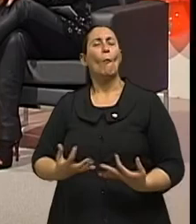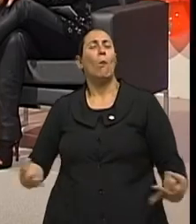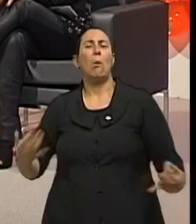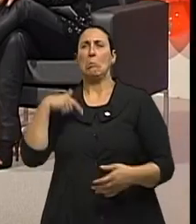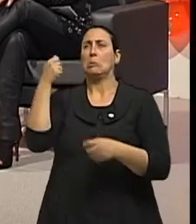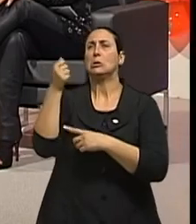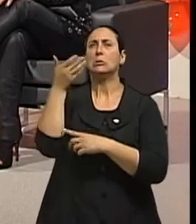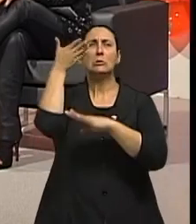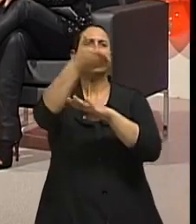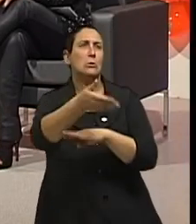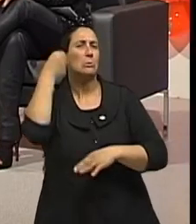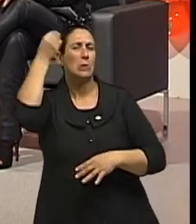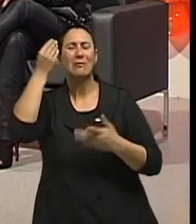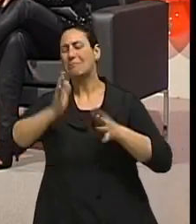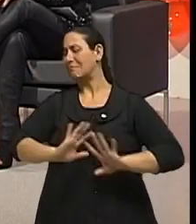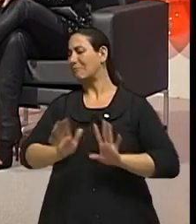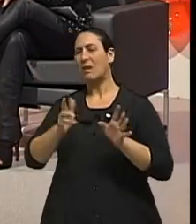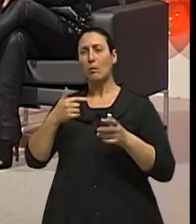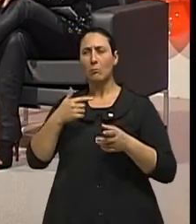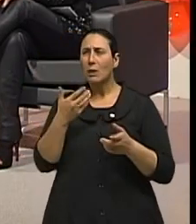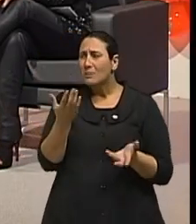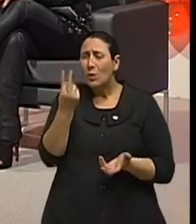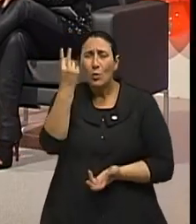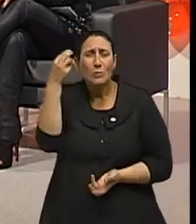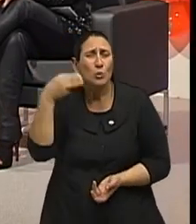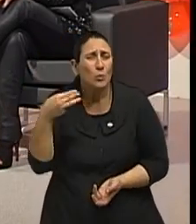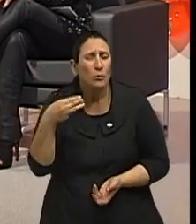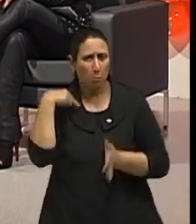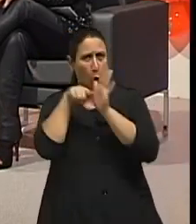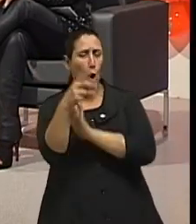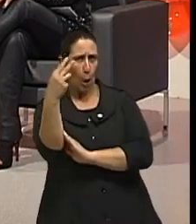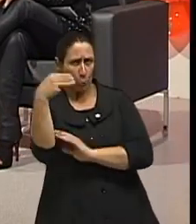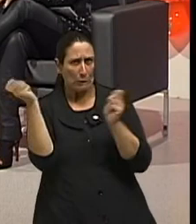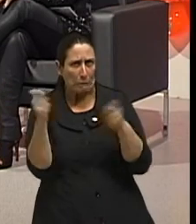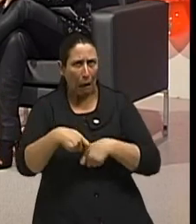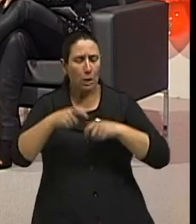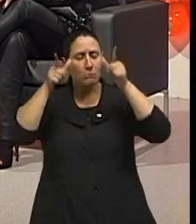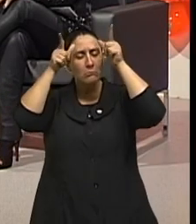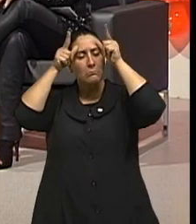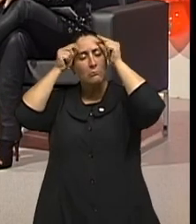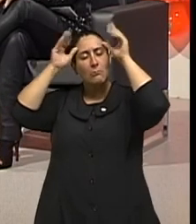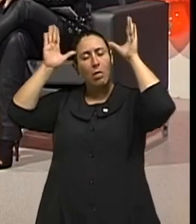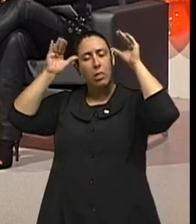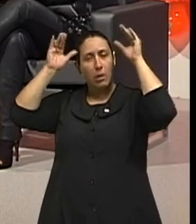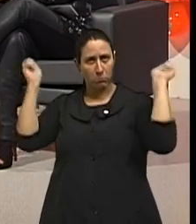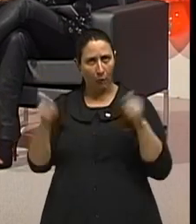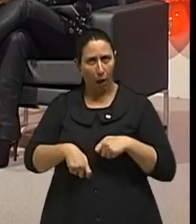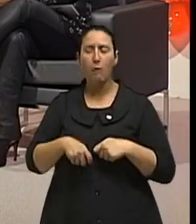Dois minutos dá para dar uma relaxada? Sem dúvida. Inclusive, o tempo é muito